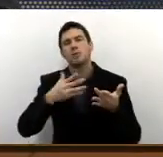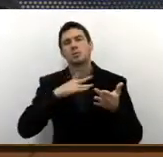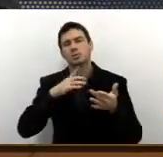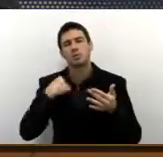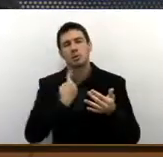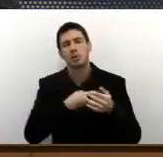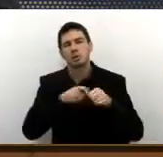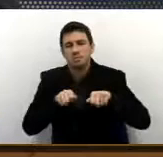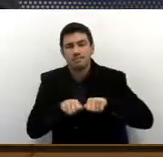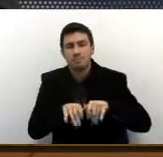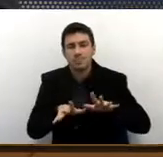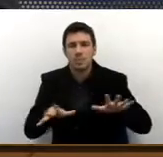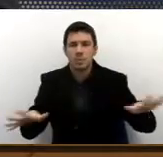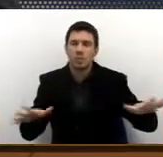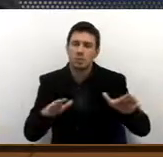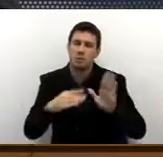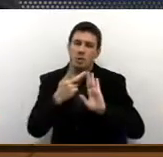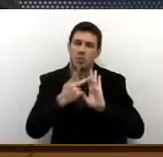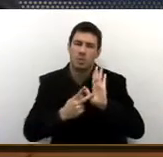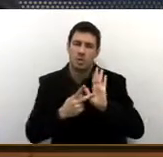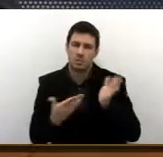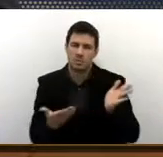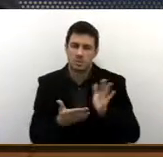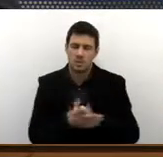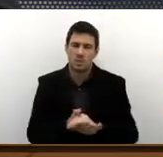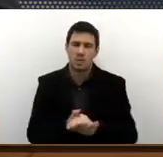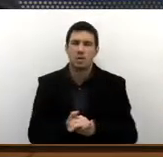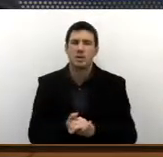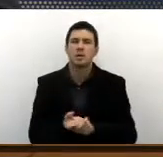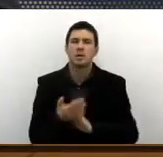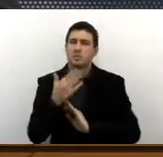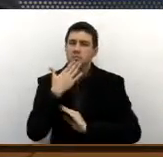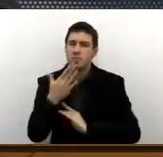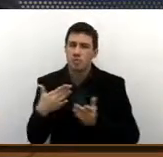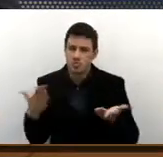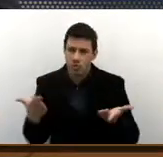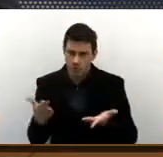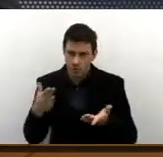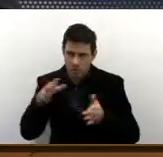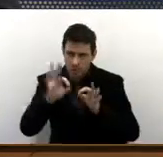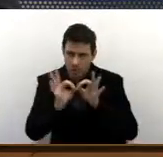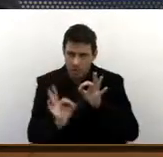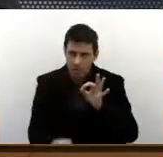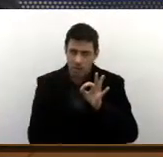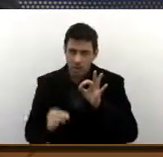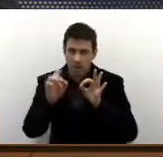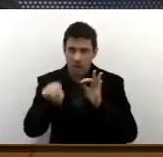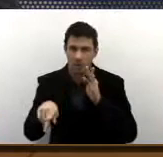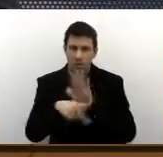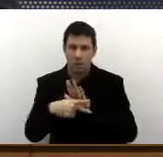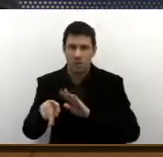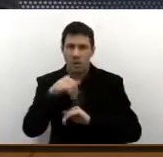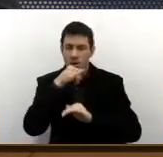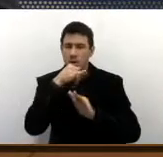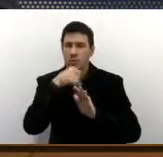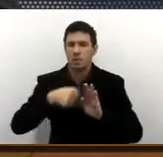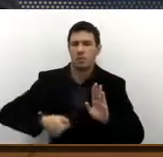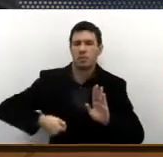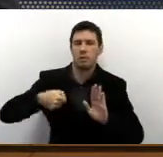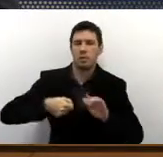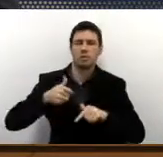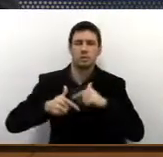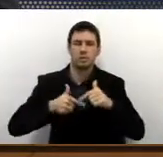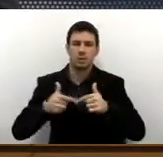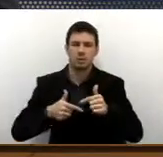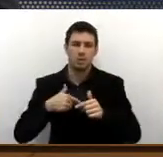os programas. Ampliando os programas que o senhor pediu até para detalhar, que é o programa do Bolsa Trabalho, o